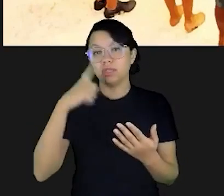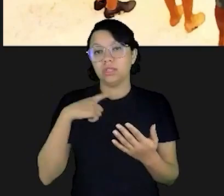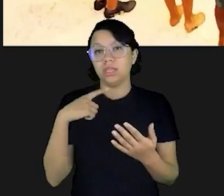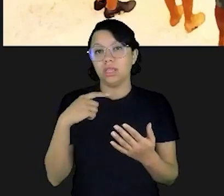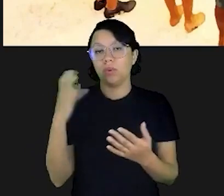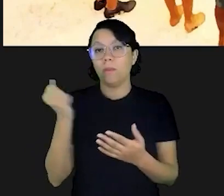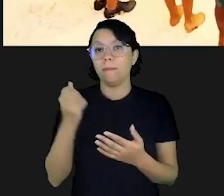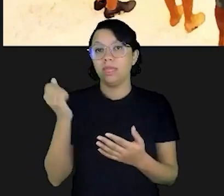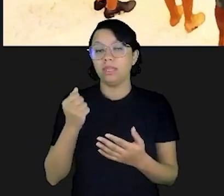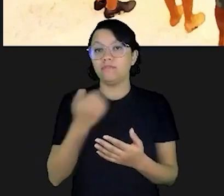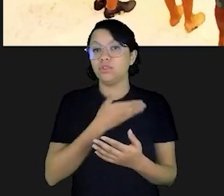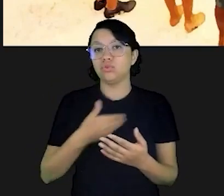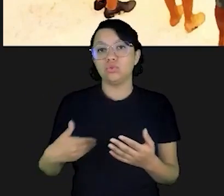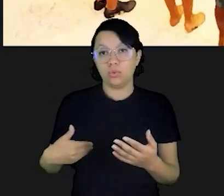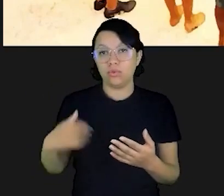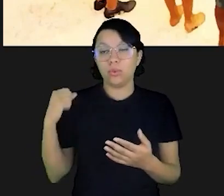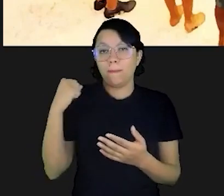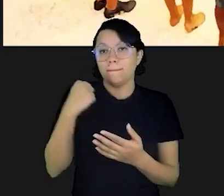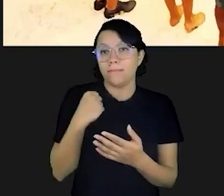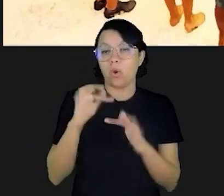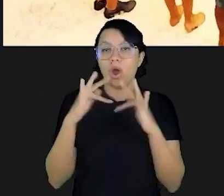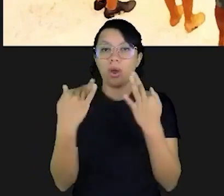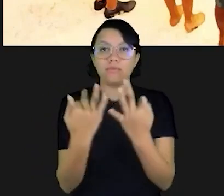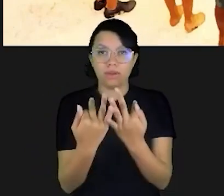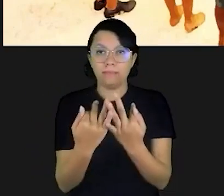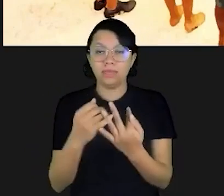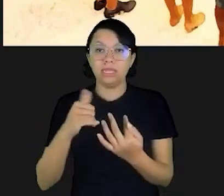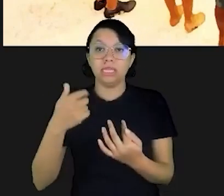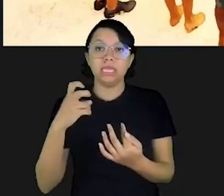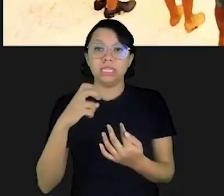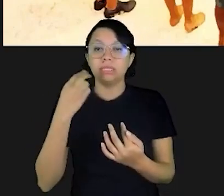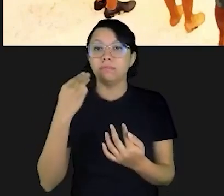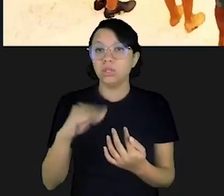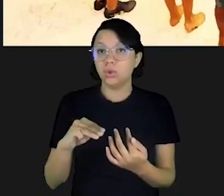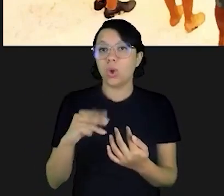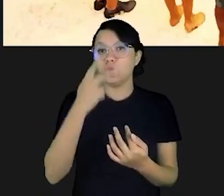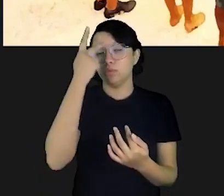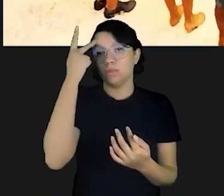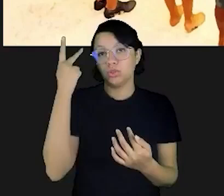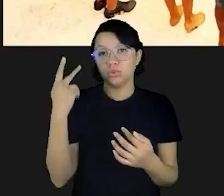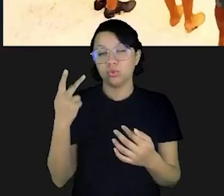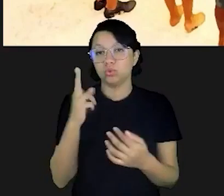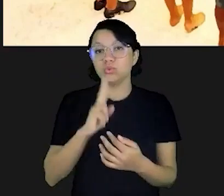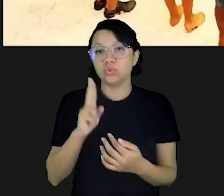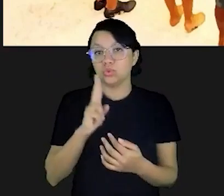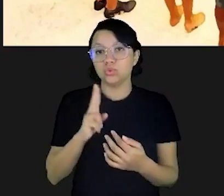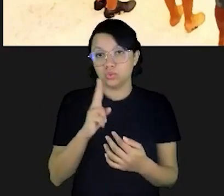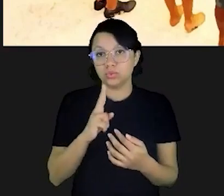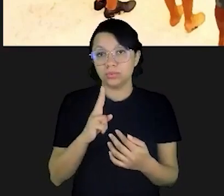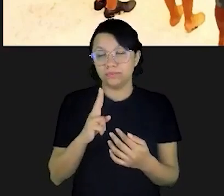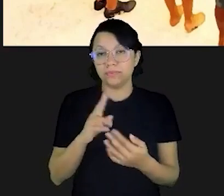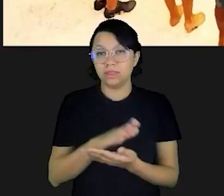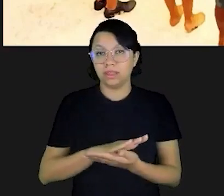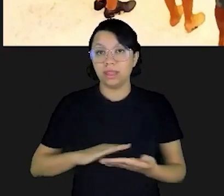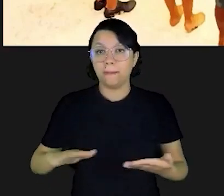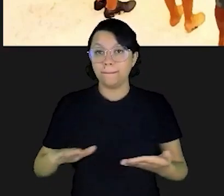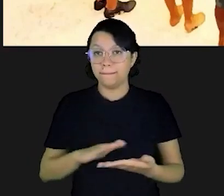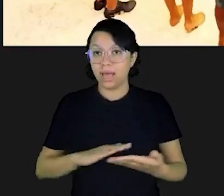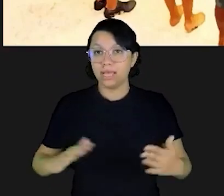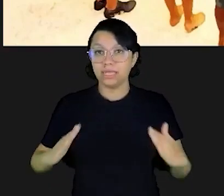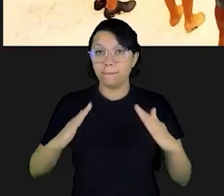tem hoje cerca de 15 milhões de participantes do Bolsa Família que estão ali na base da nossa pirâmide socioeconômica